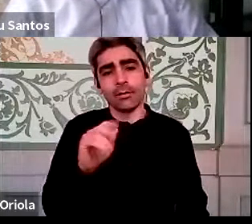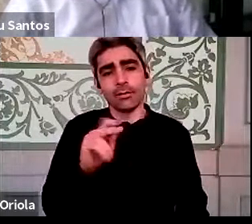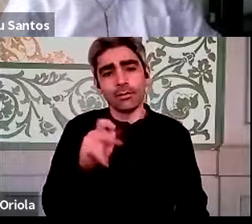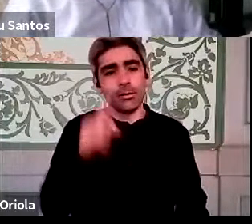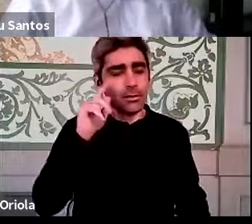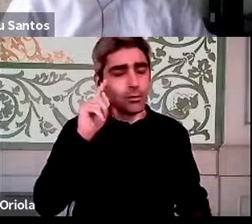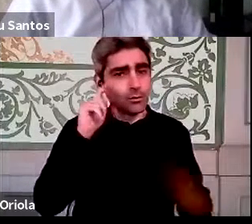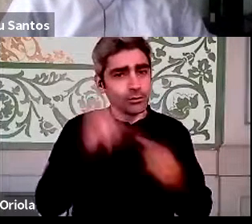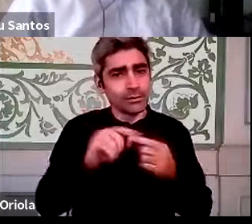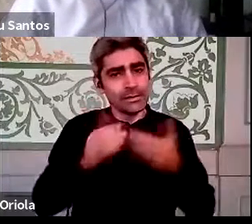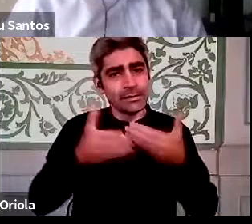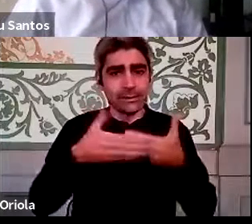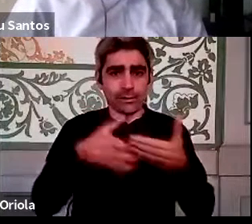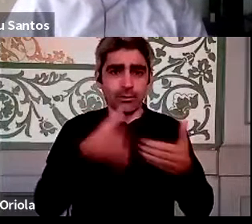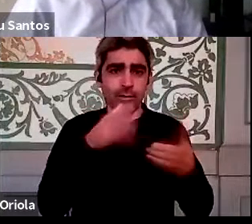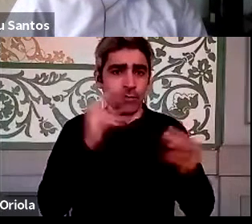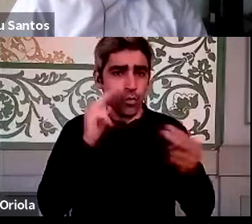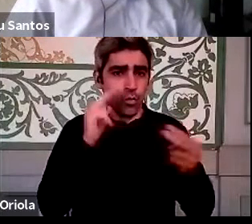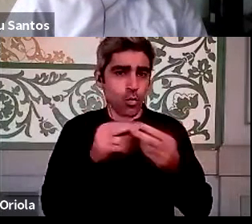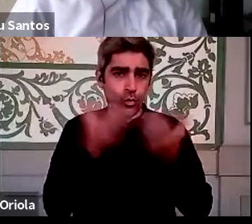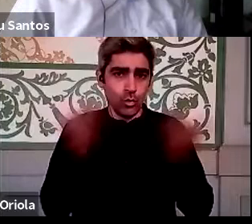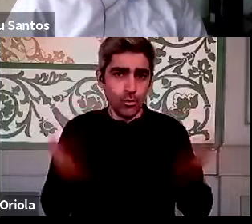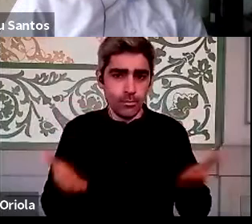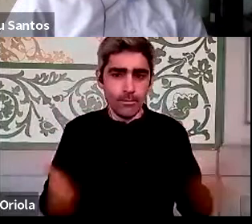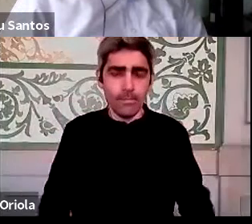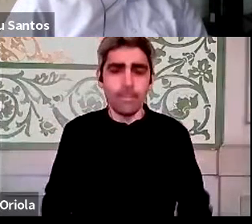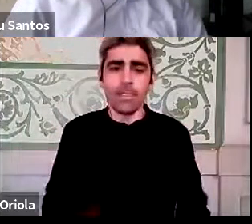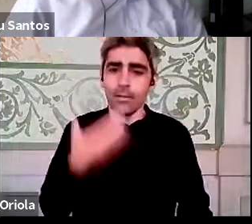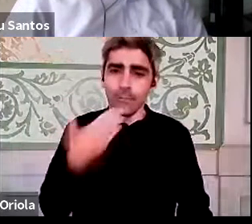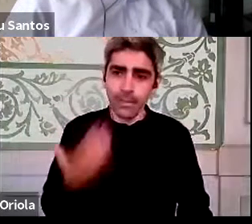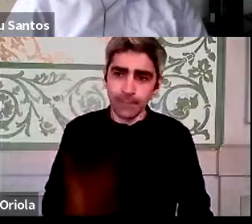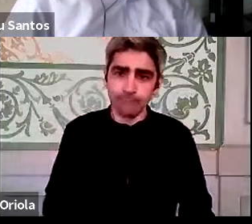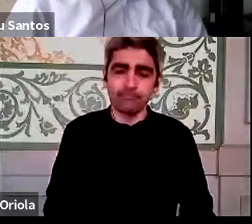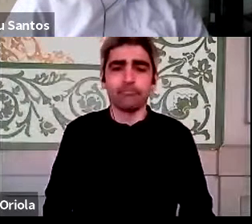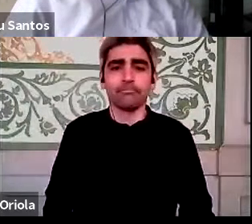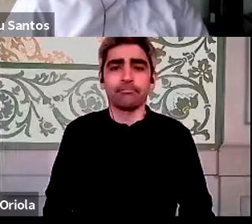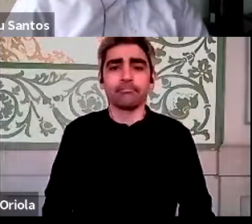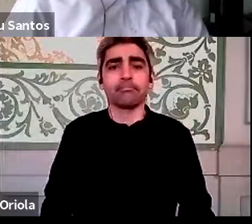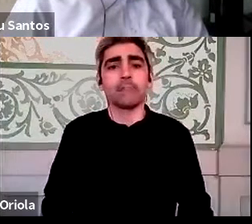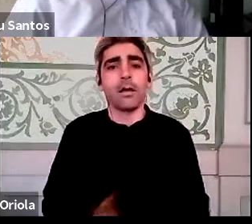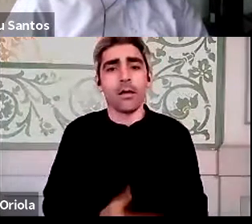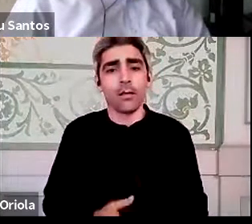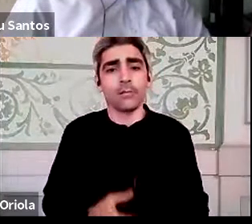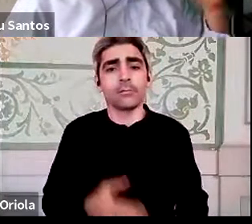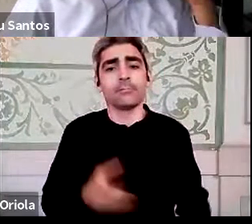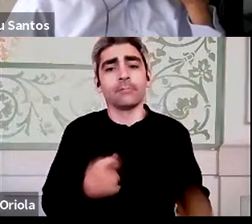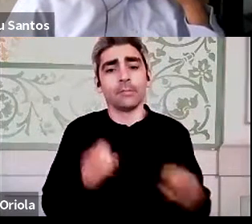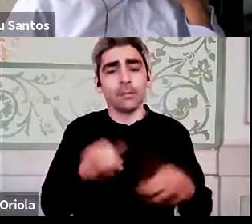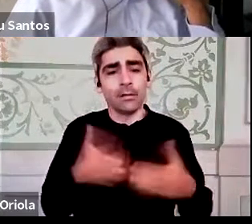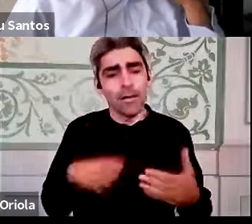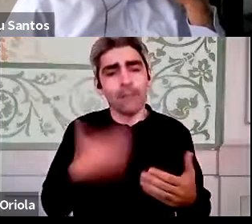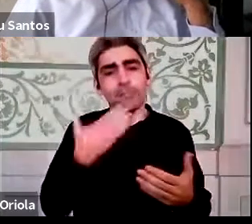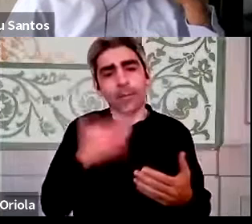conferência, este encontro. Obrigada, portanto, antes de encerrarmos, pedimos a vossa apresentação sobre